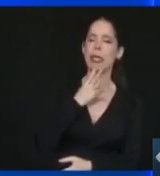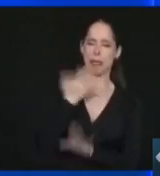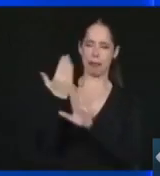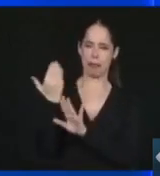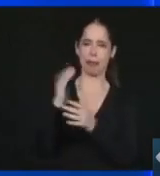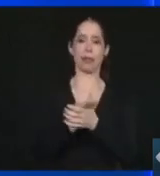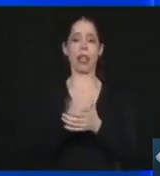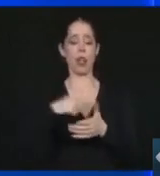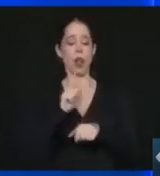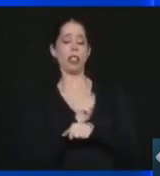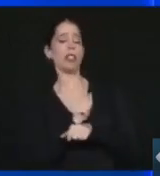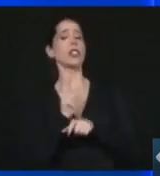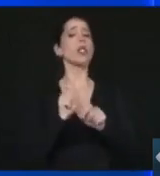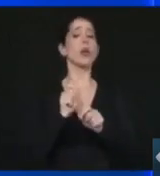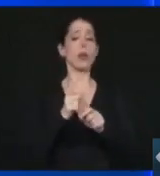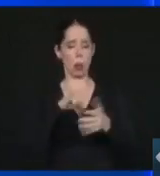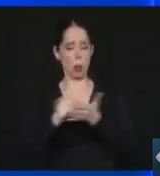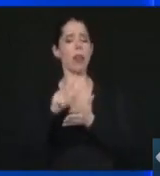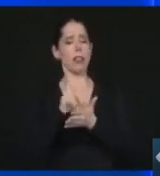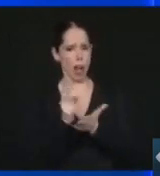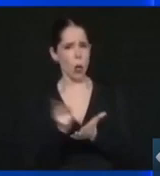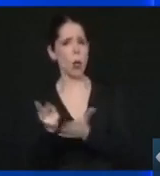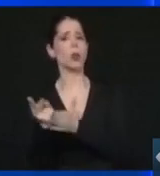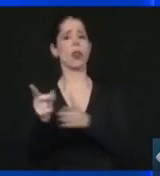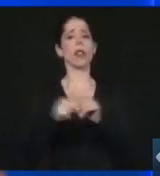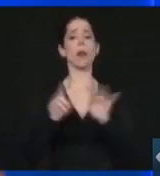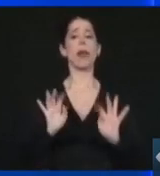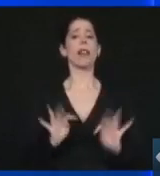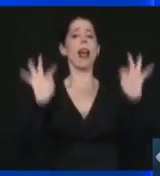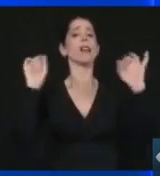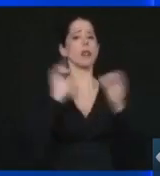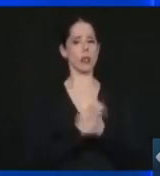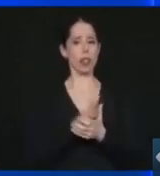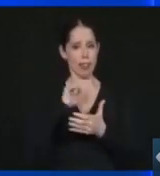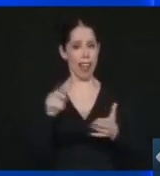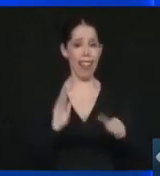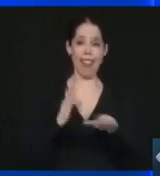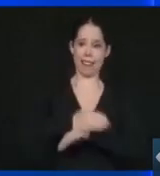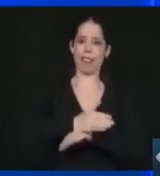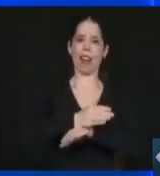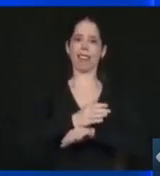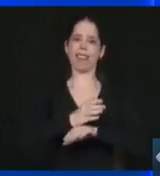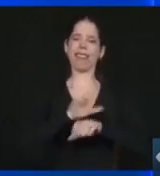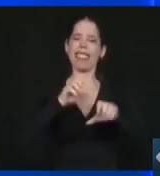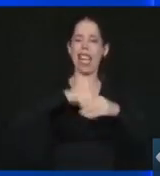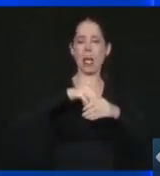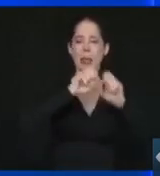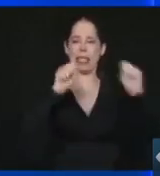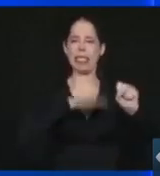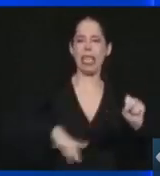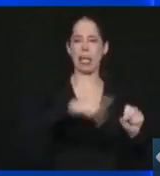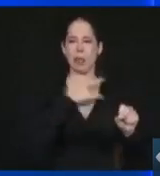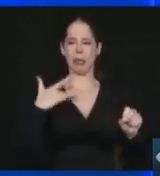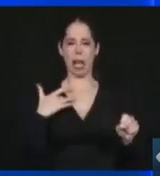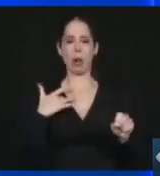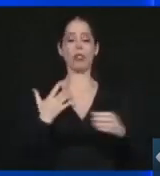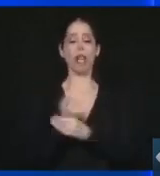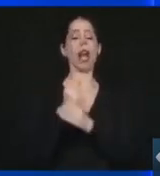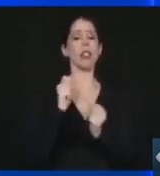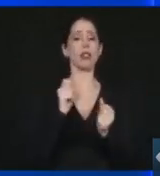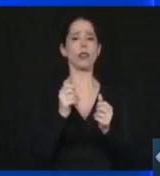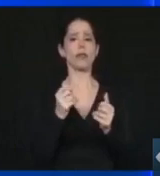contratos vão continuar, a tecnologia vai de uma vez por todas entrar no sistema de saúde, garantindo a informatização, o